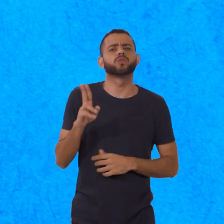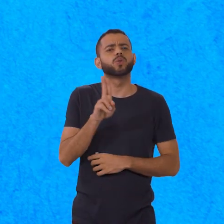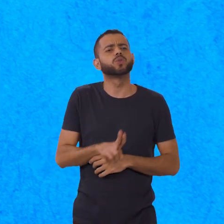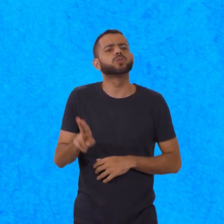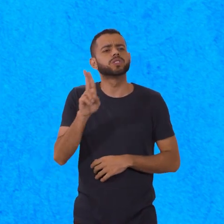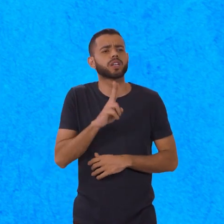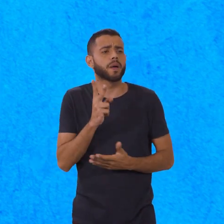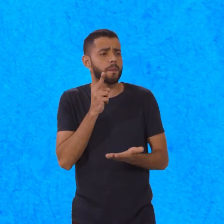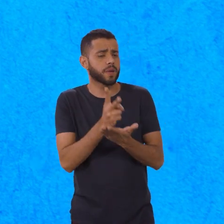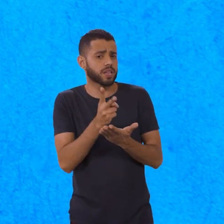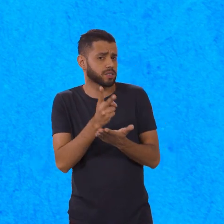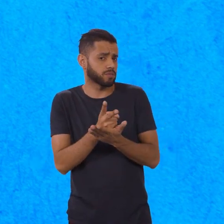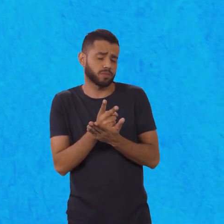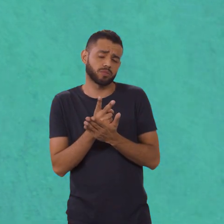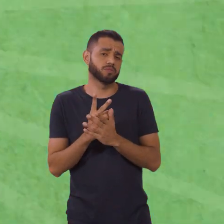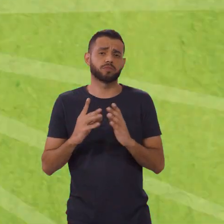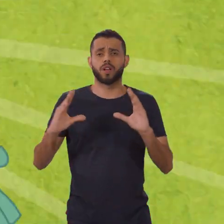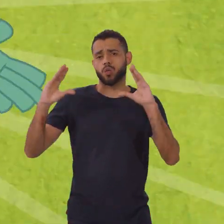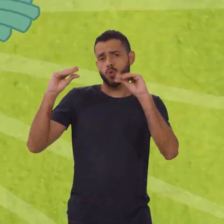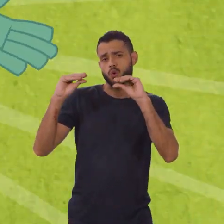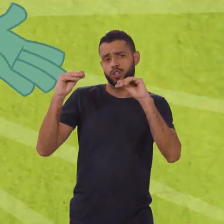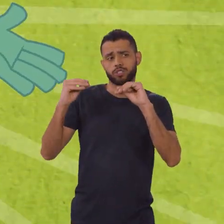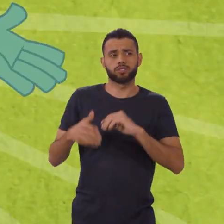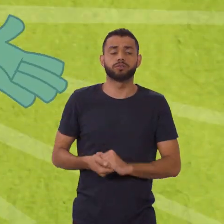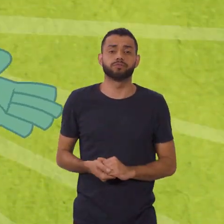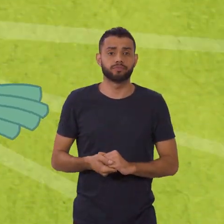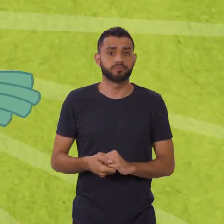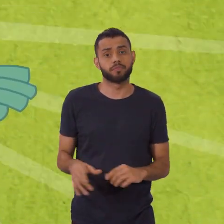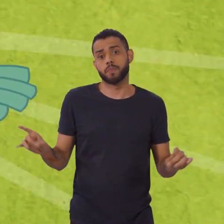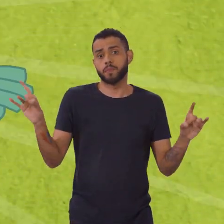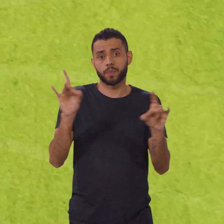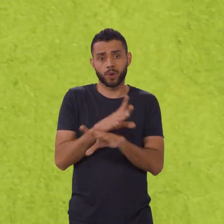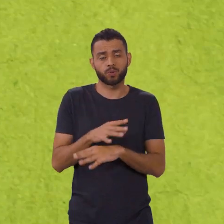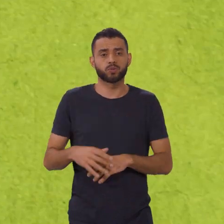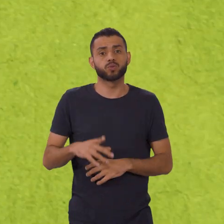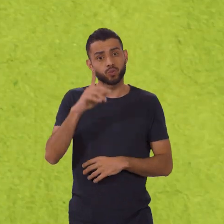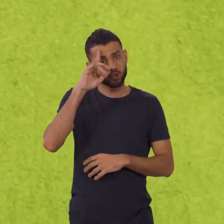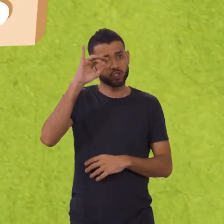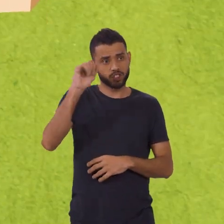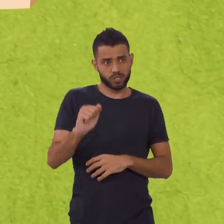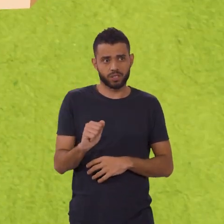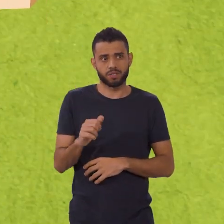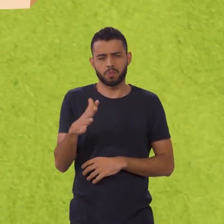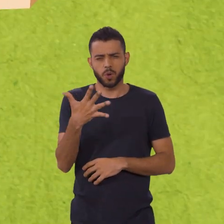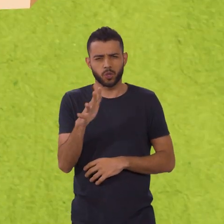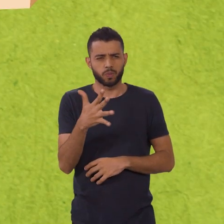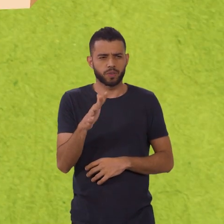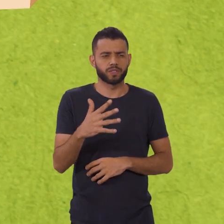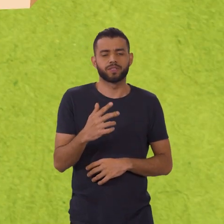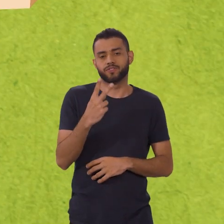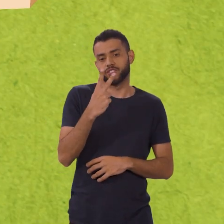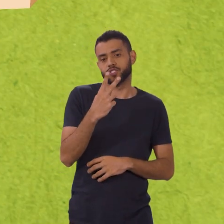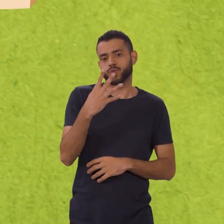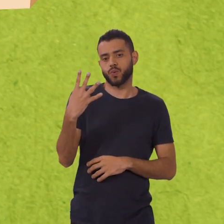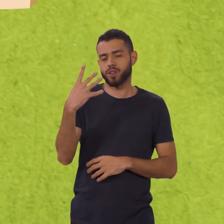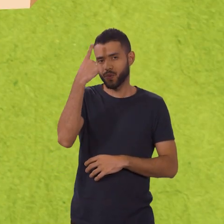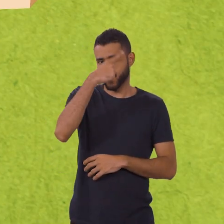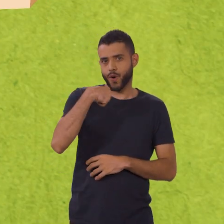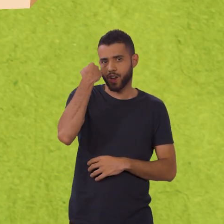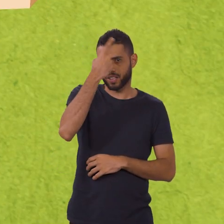mesma lógica para a noite e tcharam! O dia agora tem aproximadamente 24